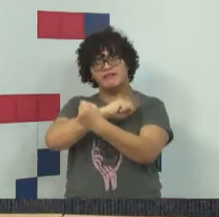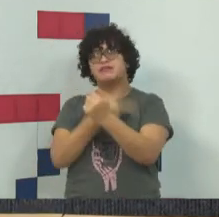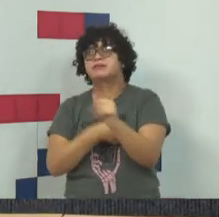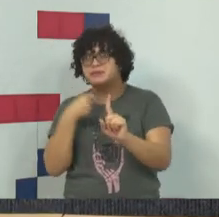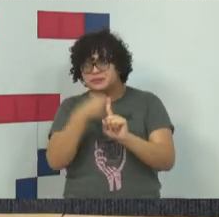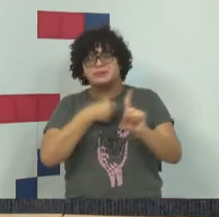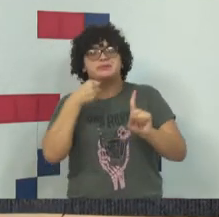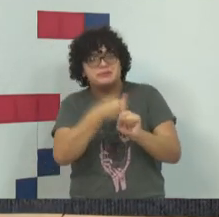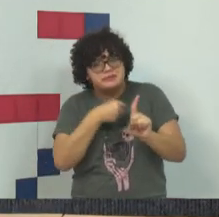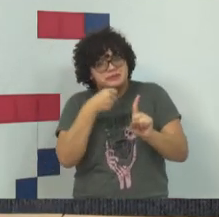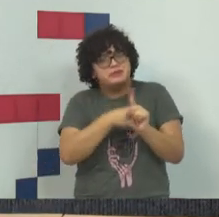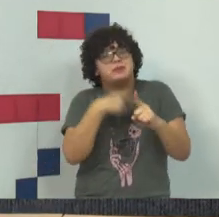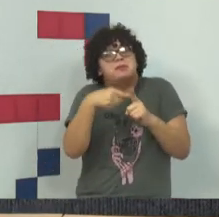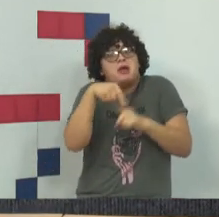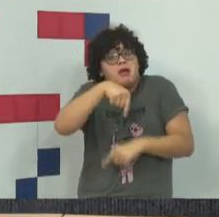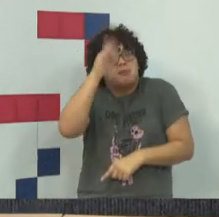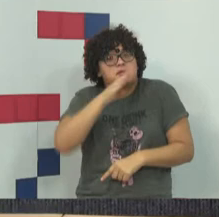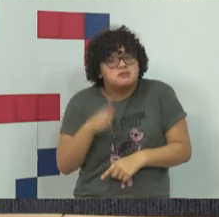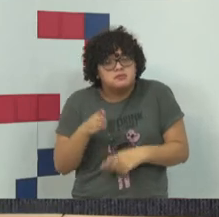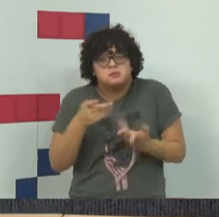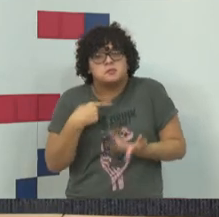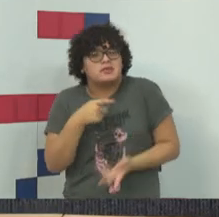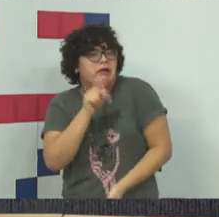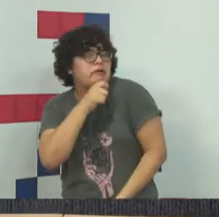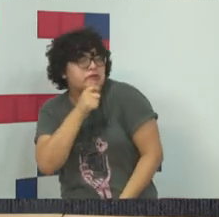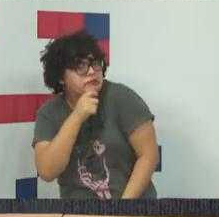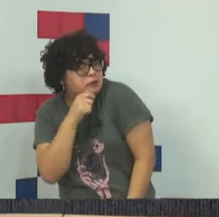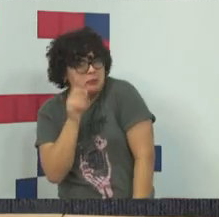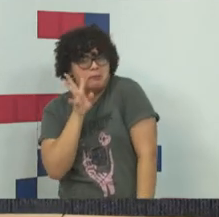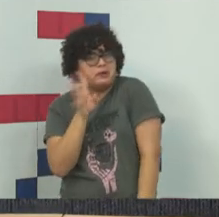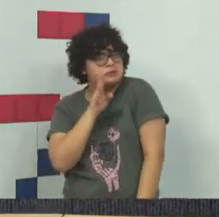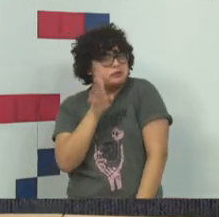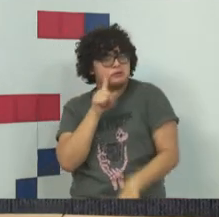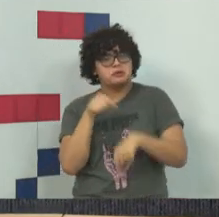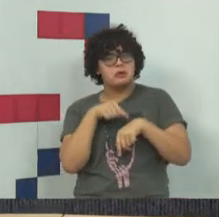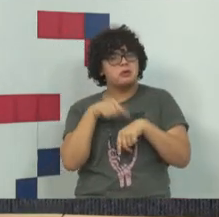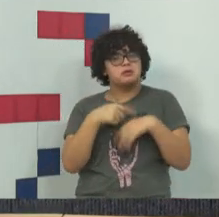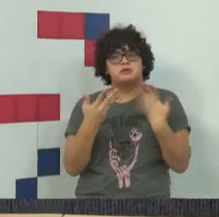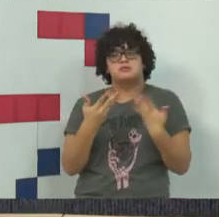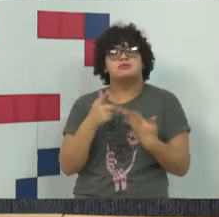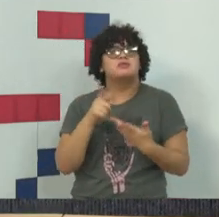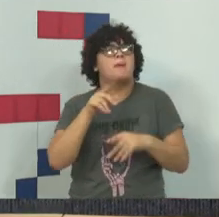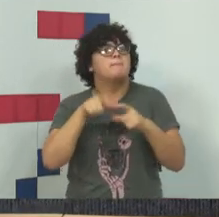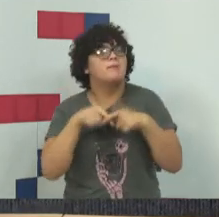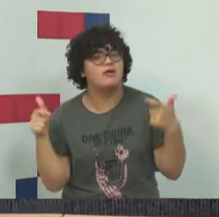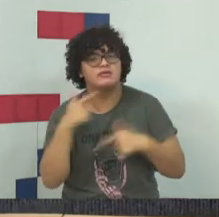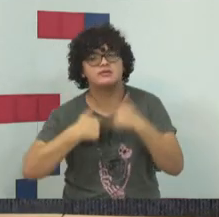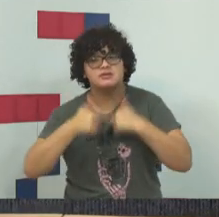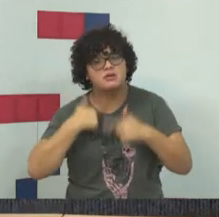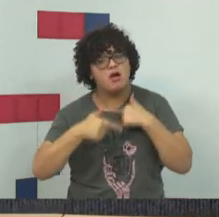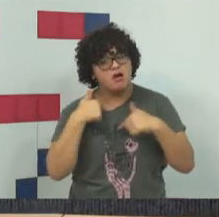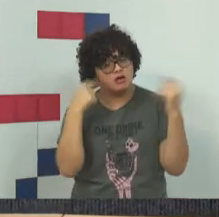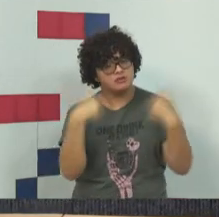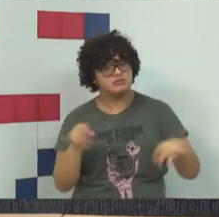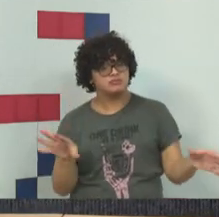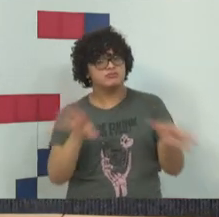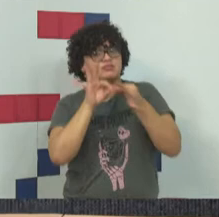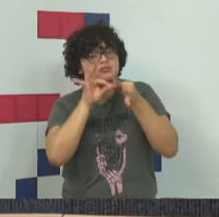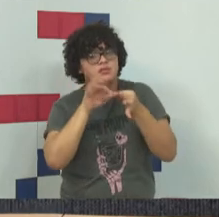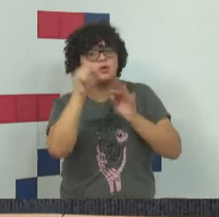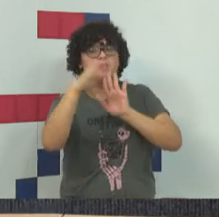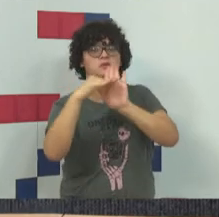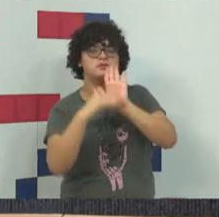não pensou, no momento em que havia maior necessidade desse trato penal, não